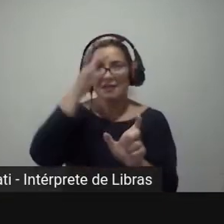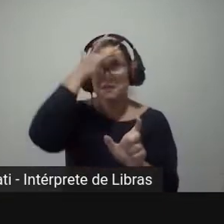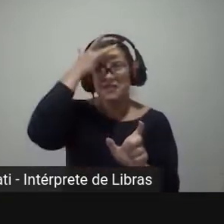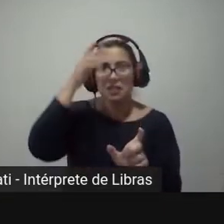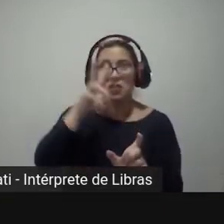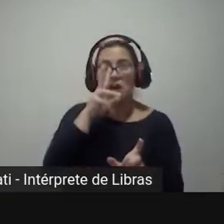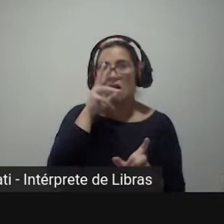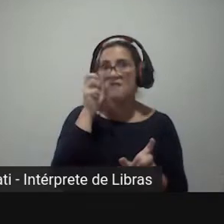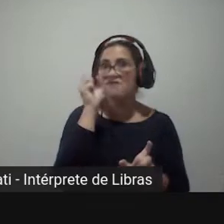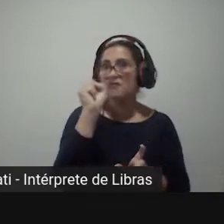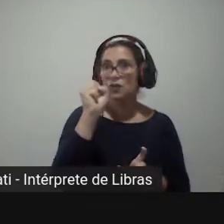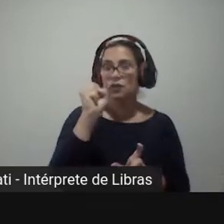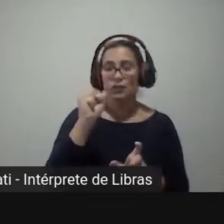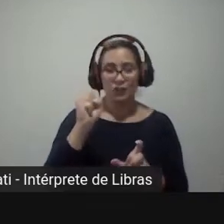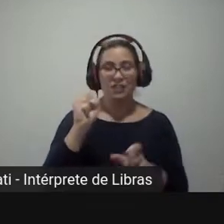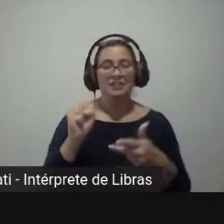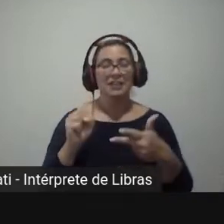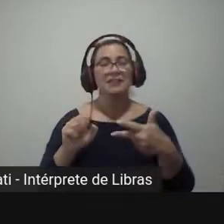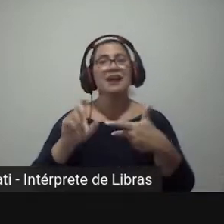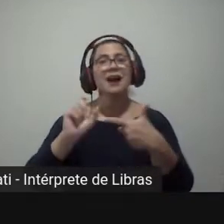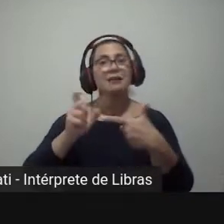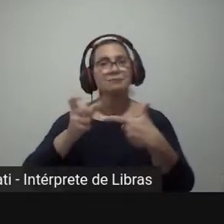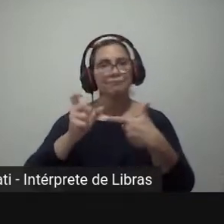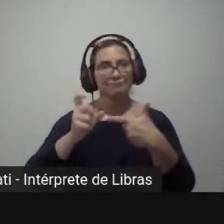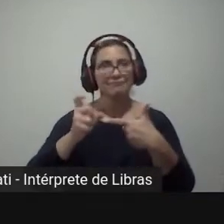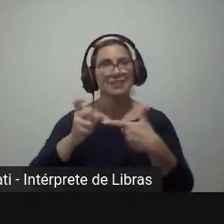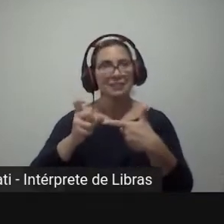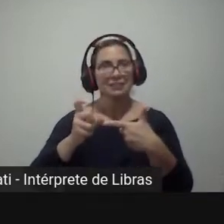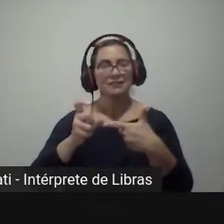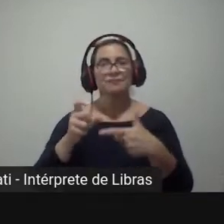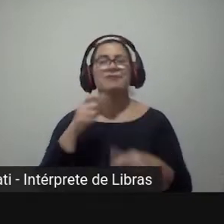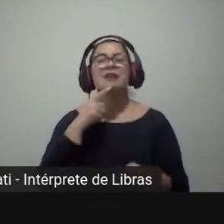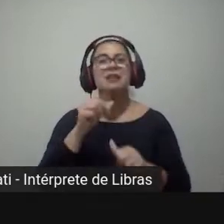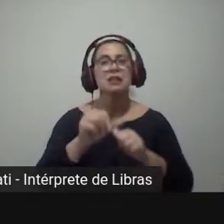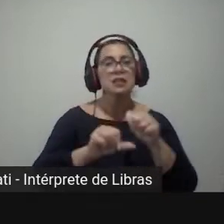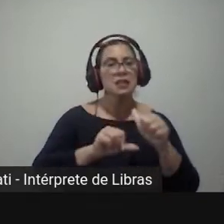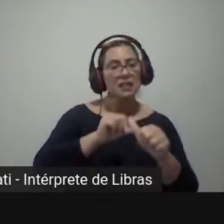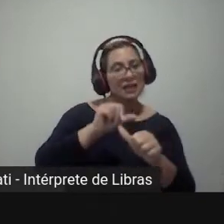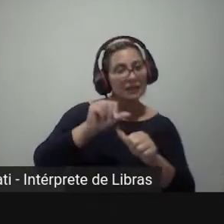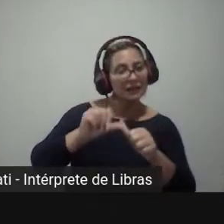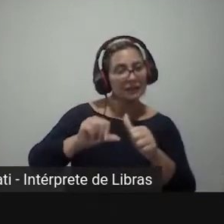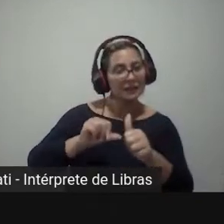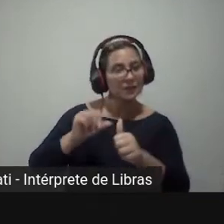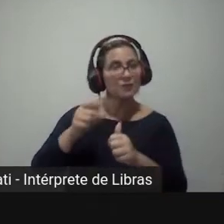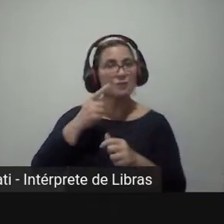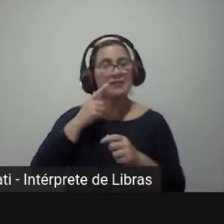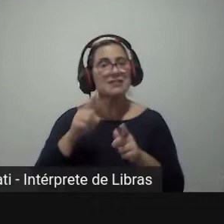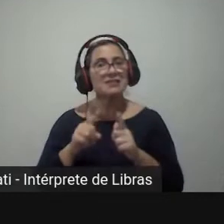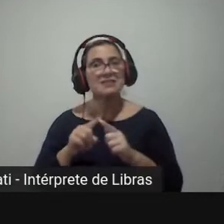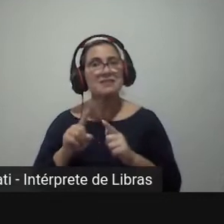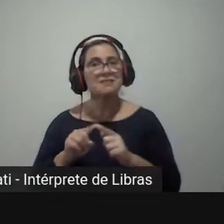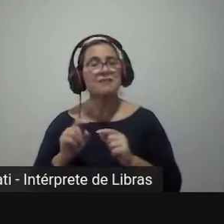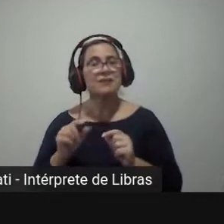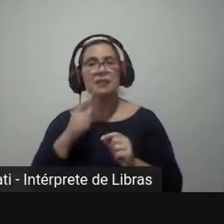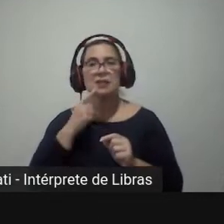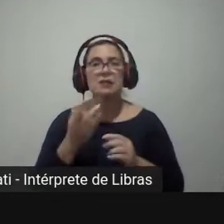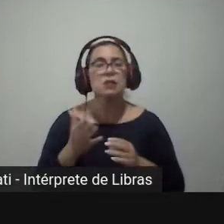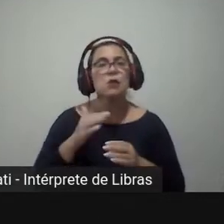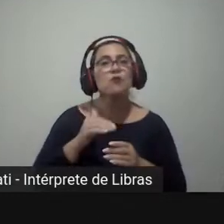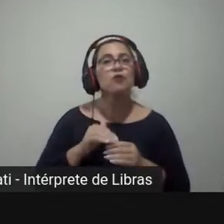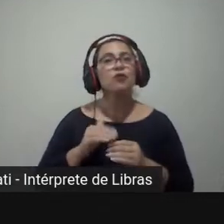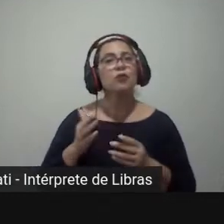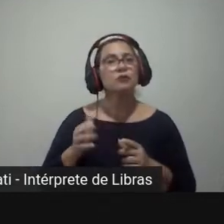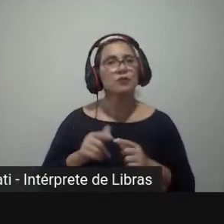fazendo uma transferência de votos ou proporcionando uma